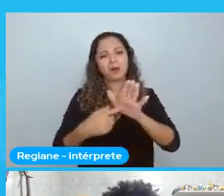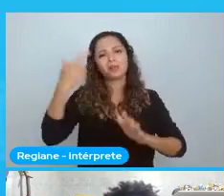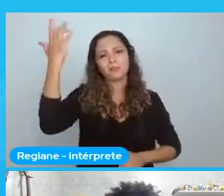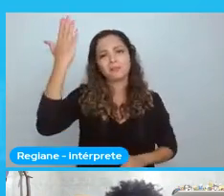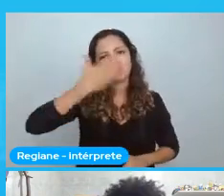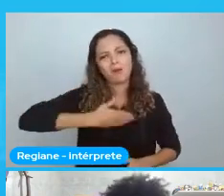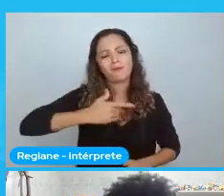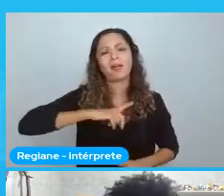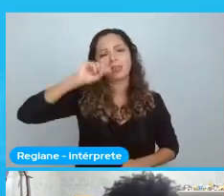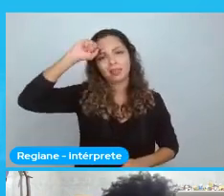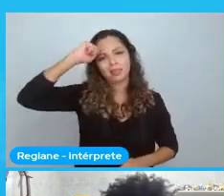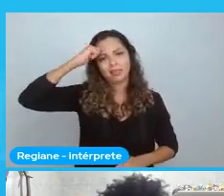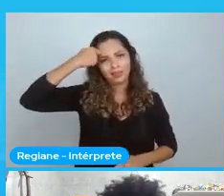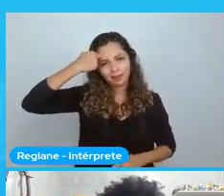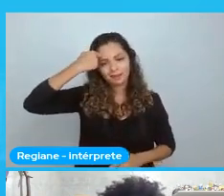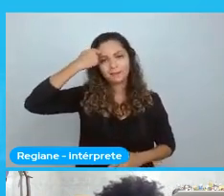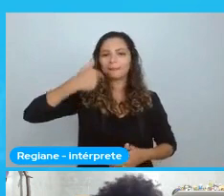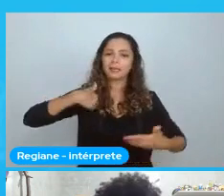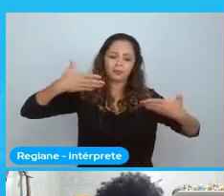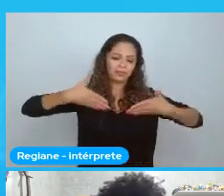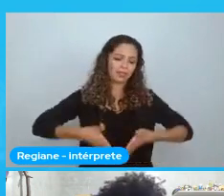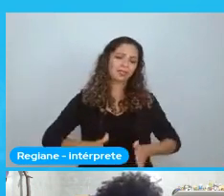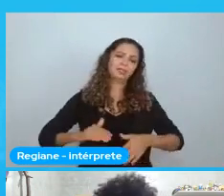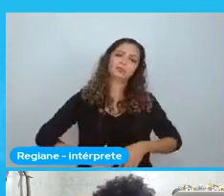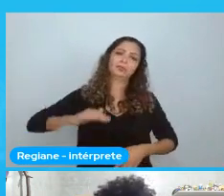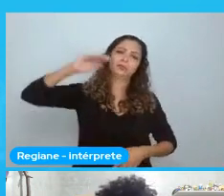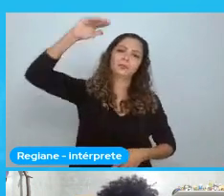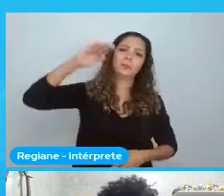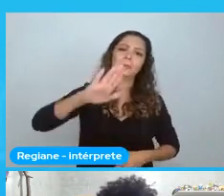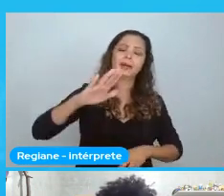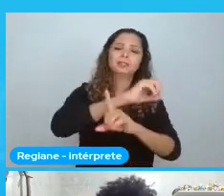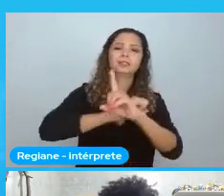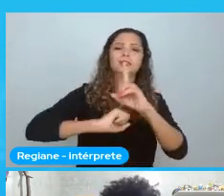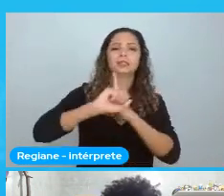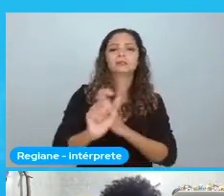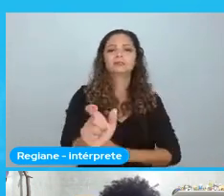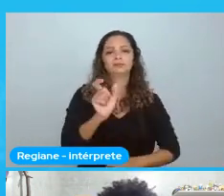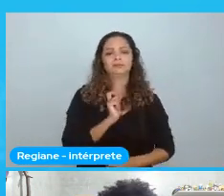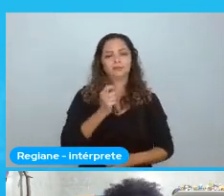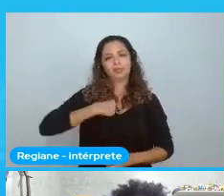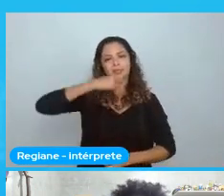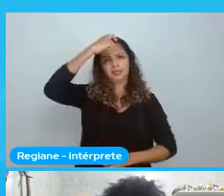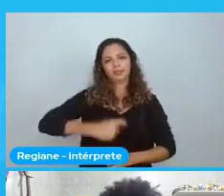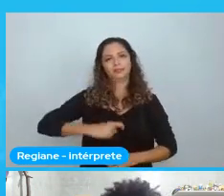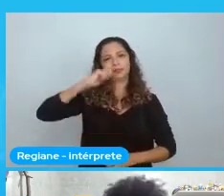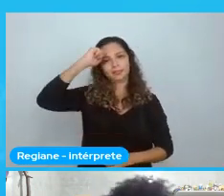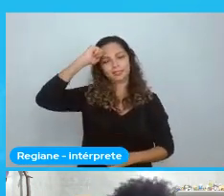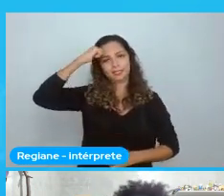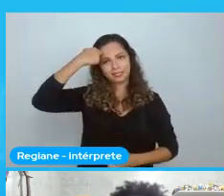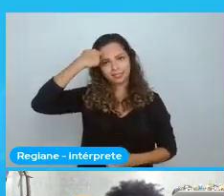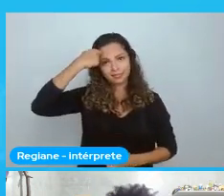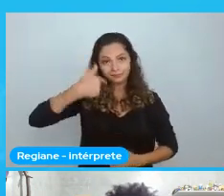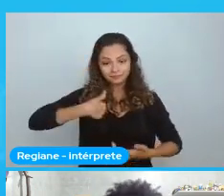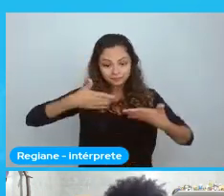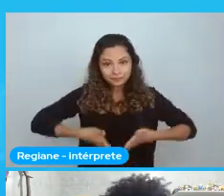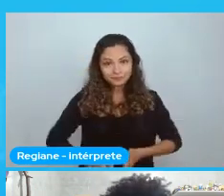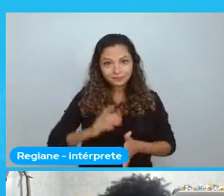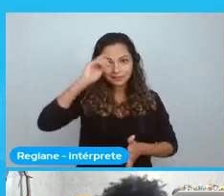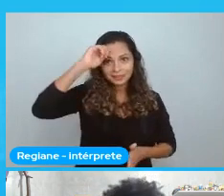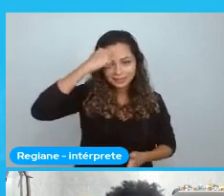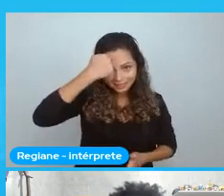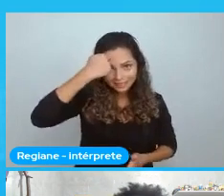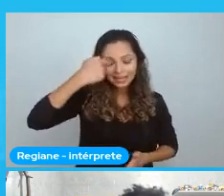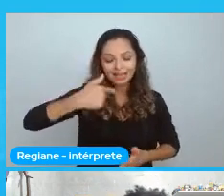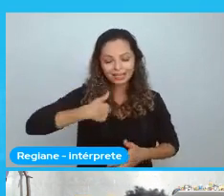Ser negro. Eu nasci desse jeito. Mas é a sociedade. Quem vai me dizer. Que eu sou negra. E. Não é porque eu nasci negra. Que eu sei que eu sou